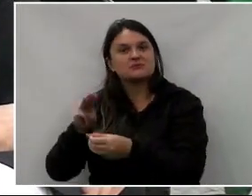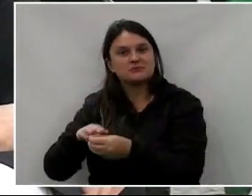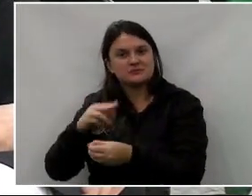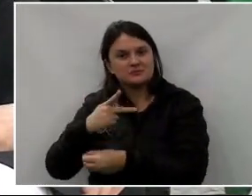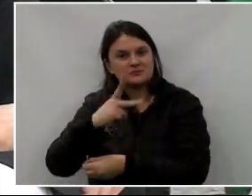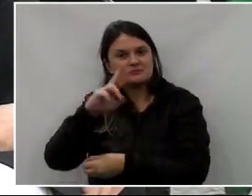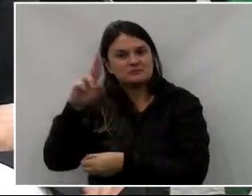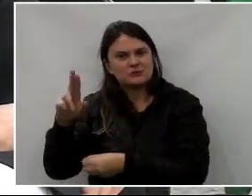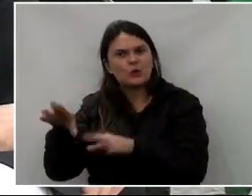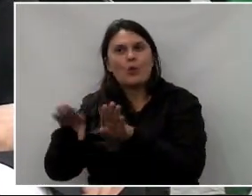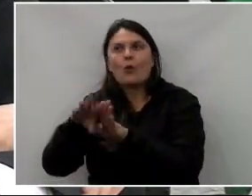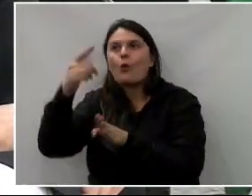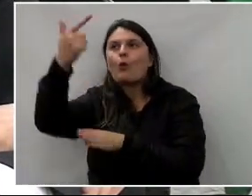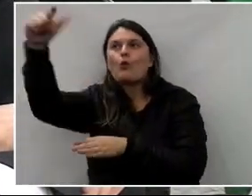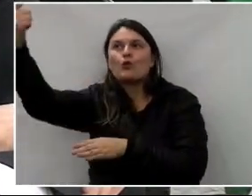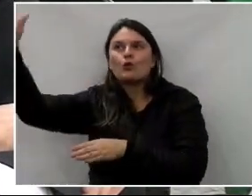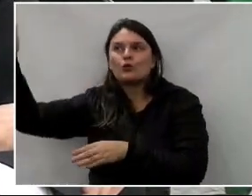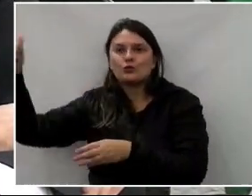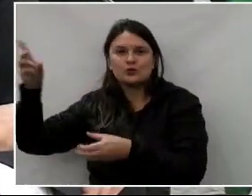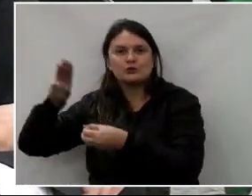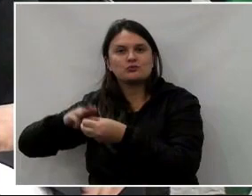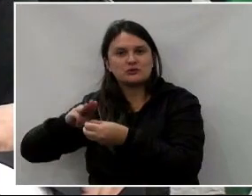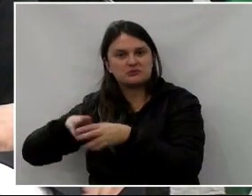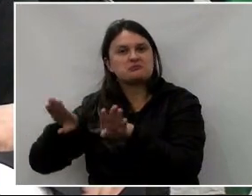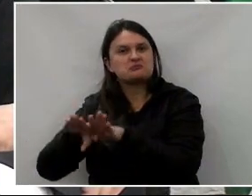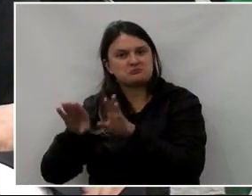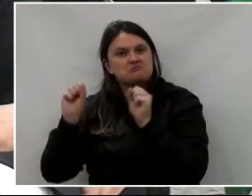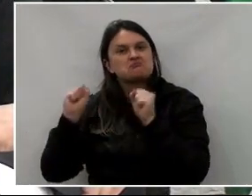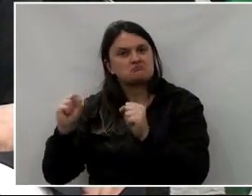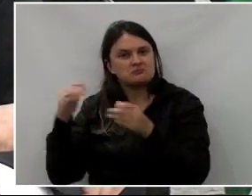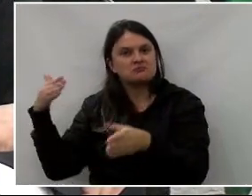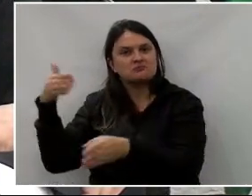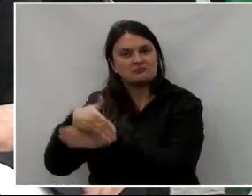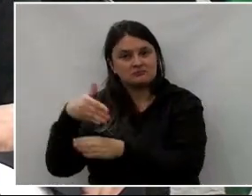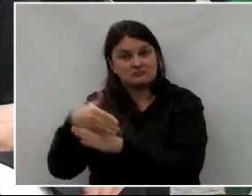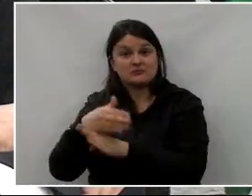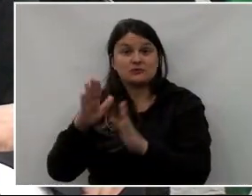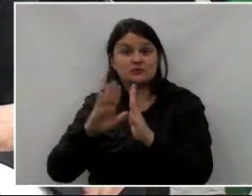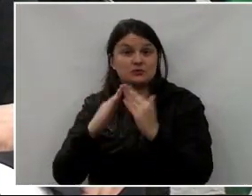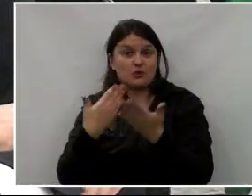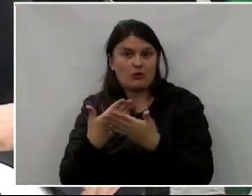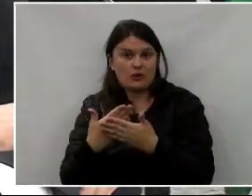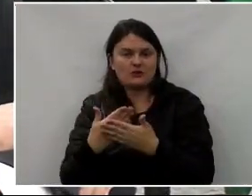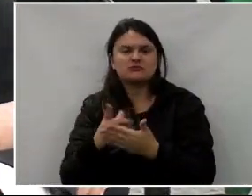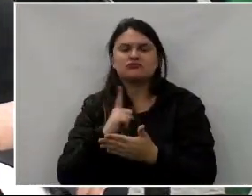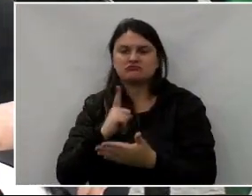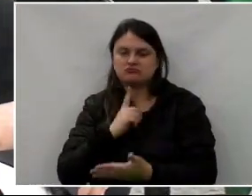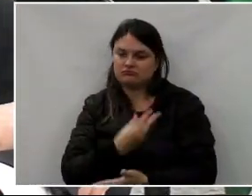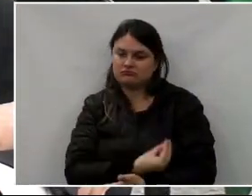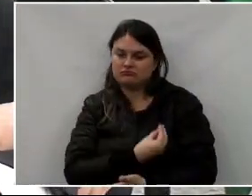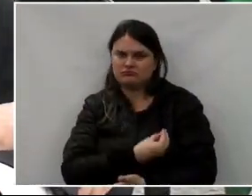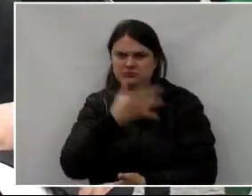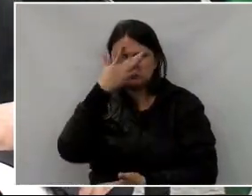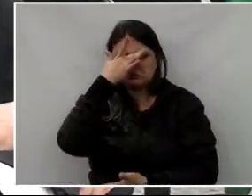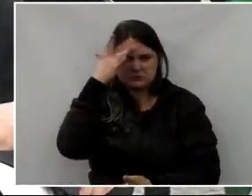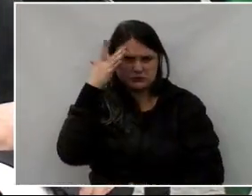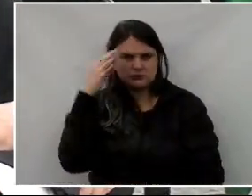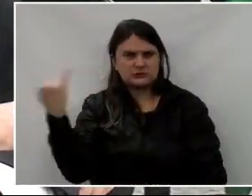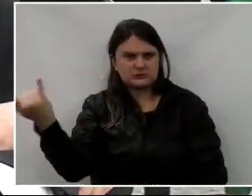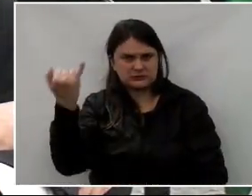e também os municípios circunvizinhos aí de Porto União. Então nós tivemos a presença de várias autoridades,